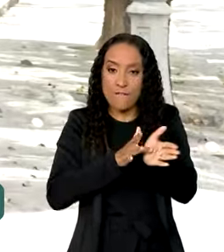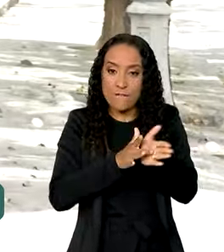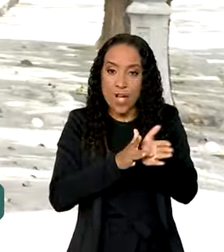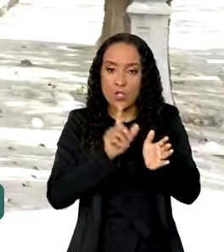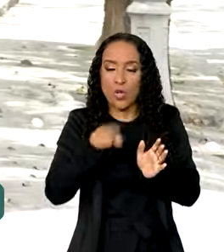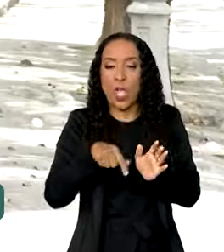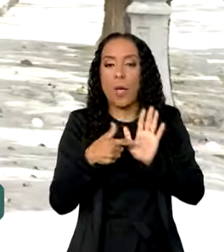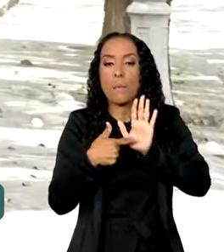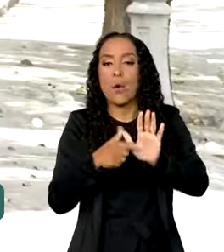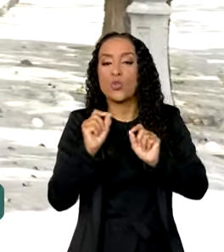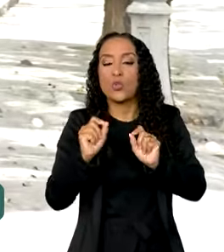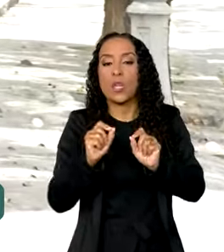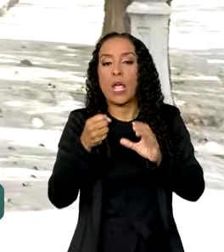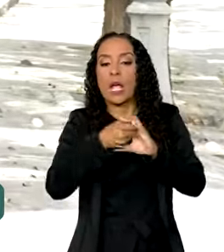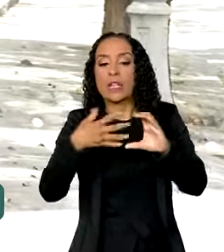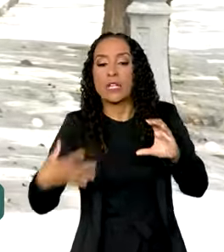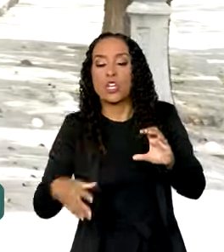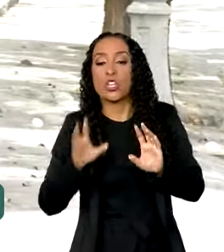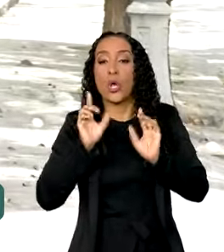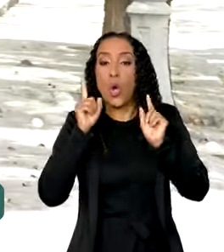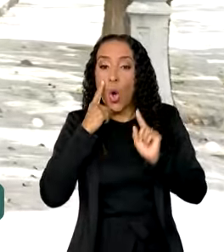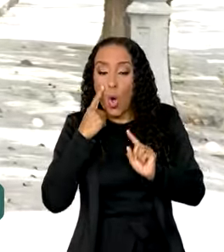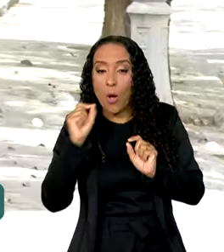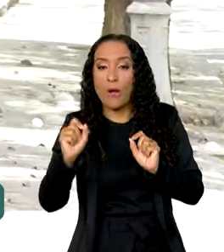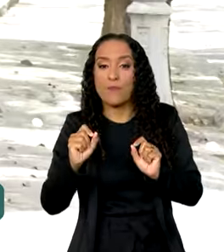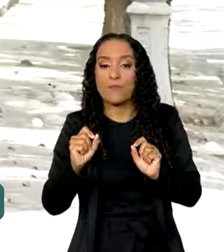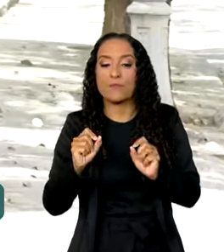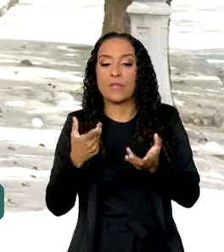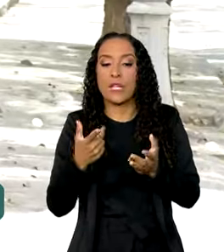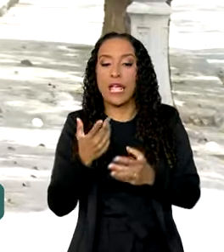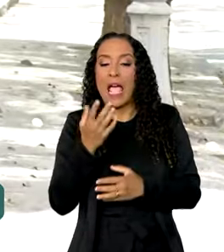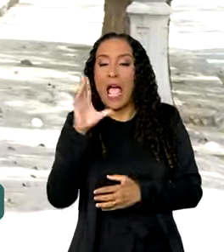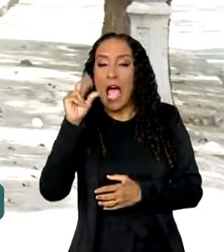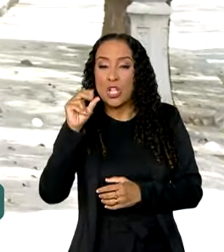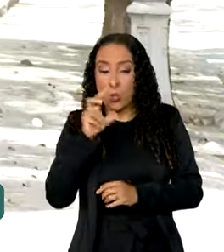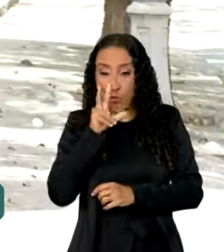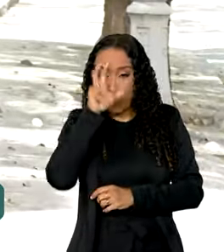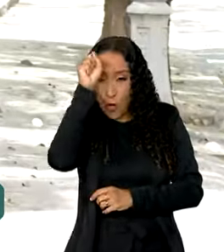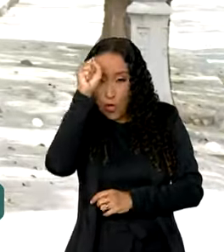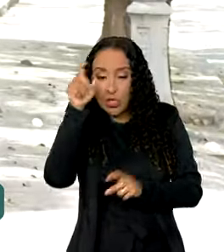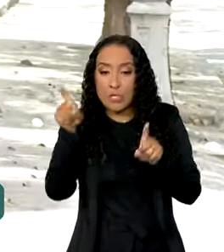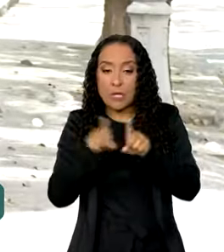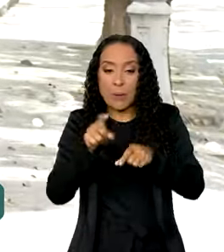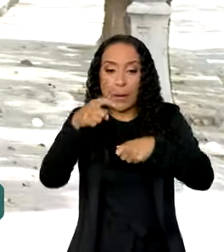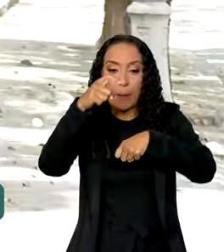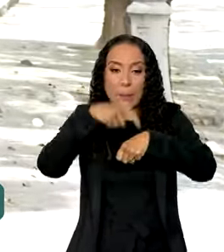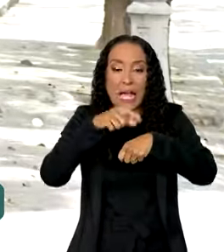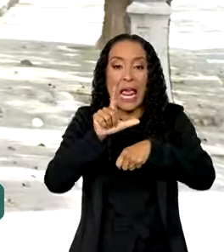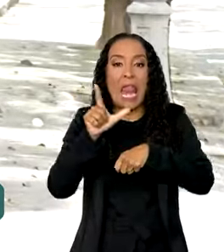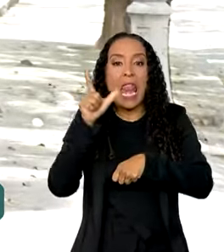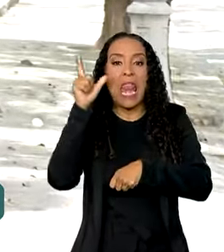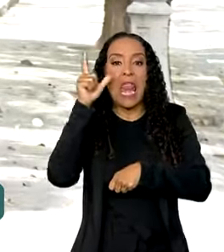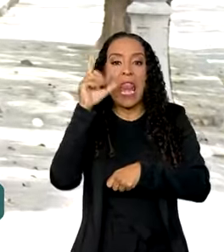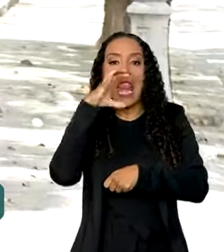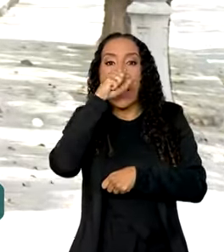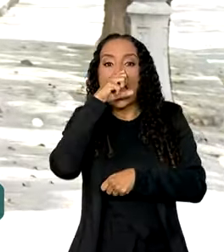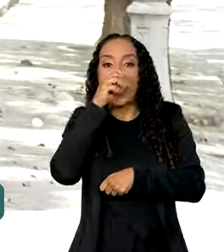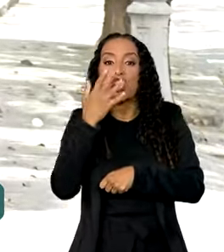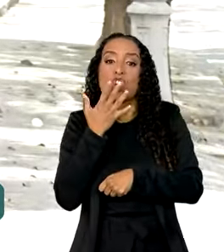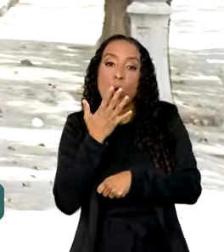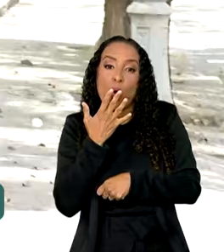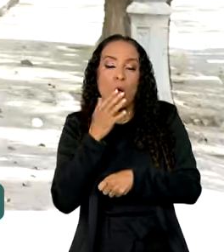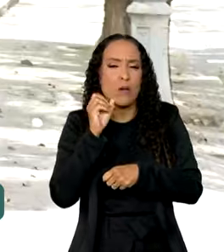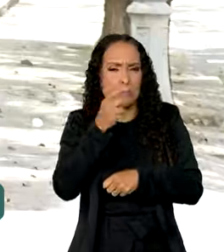estariam apresentando as características seguintes. Produto de cor azul escura e botão de aplicação laranja. Então, se o